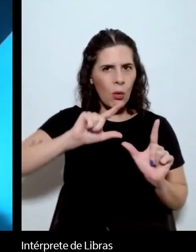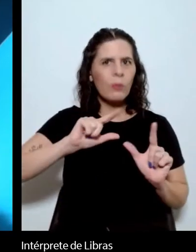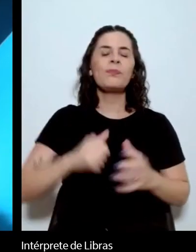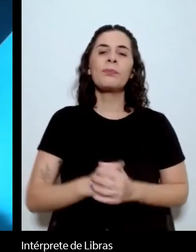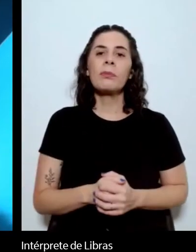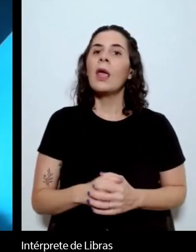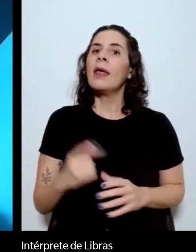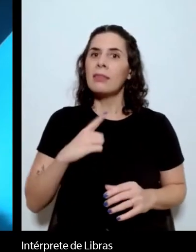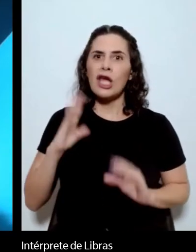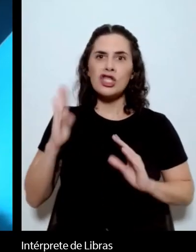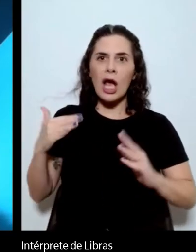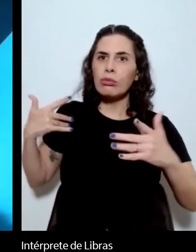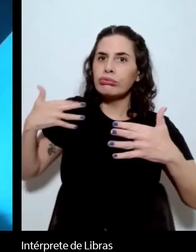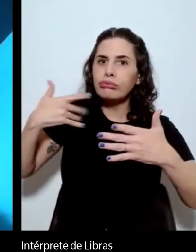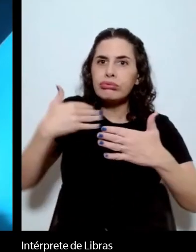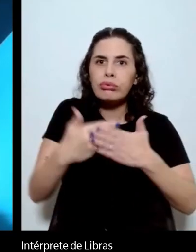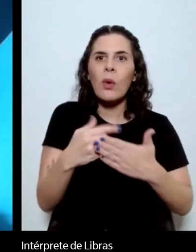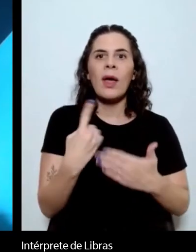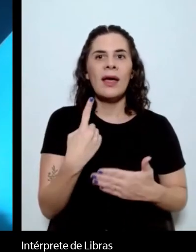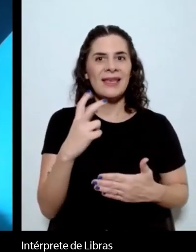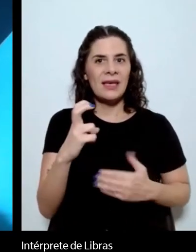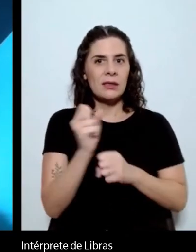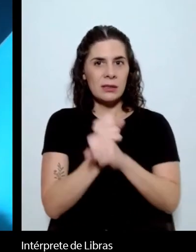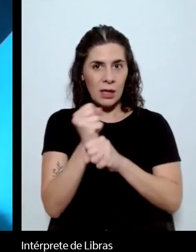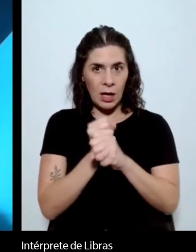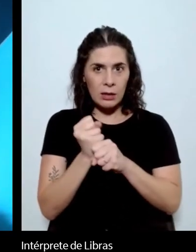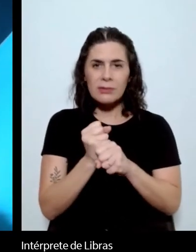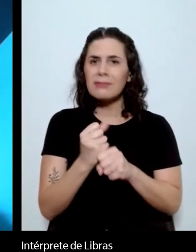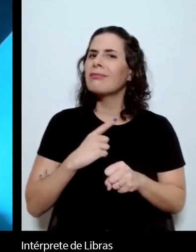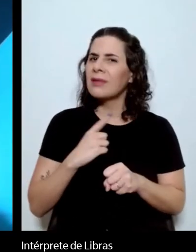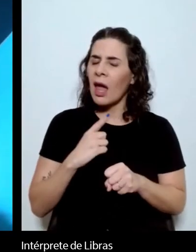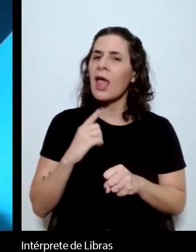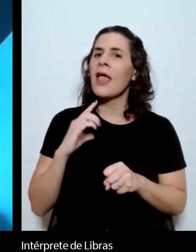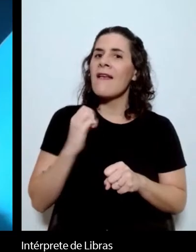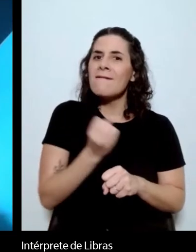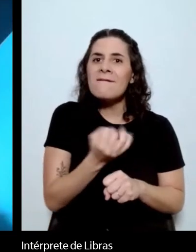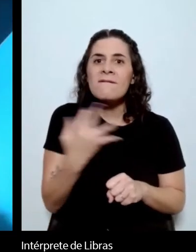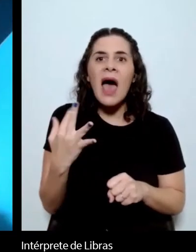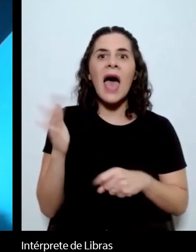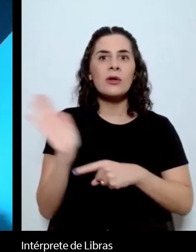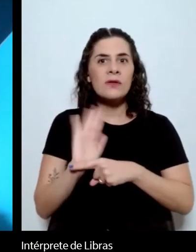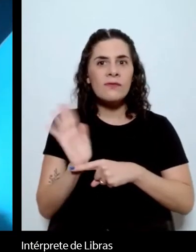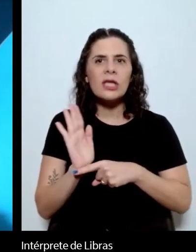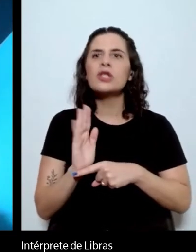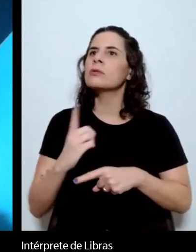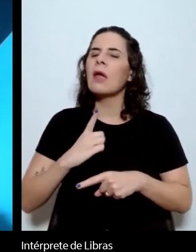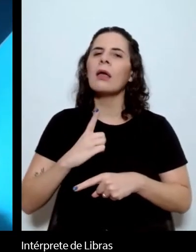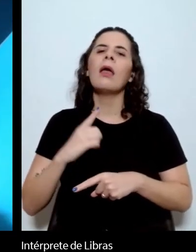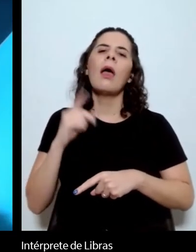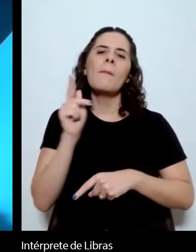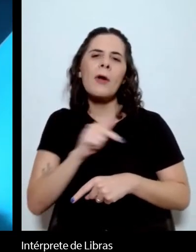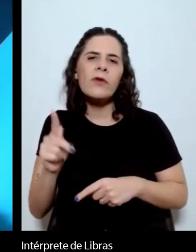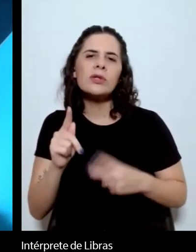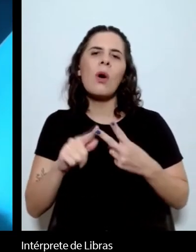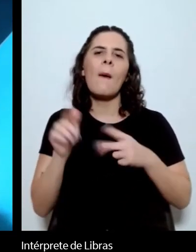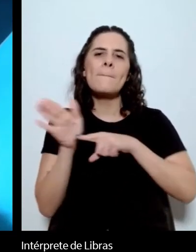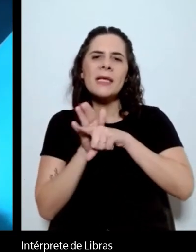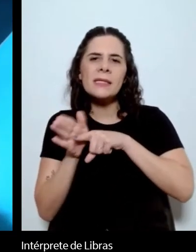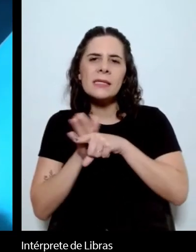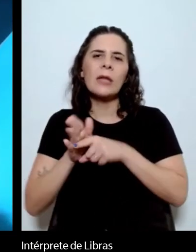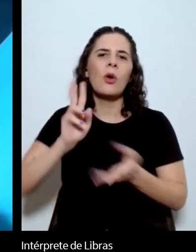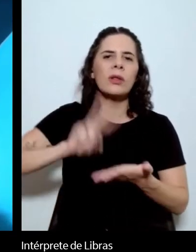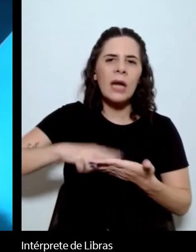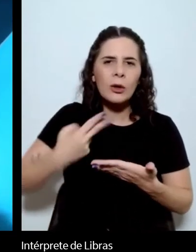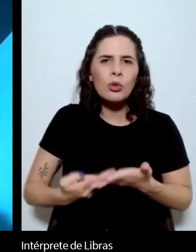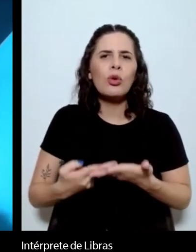galeria muito importante de vídeos com depoimentos de professores, professoras, pesquisadores, pesquisadoras, tradutores,